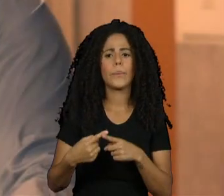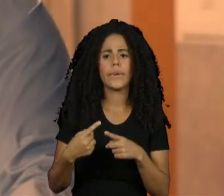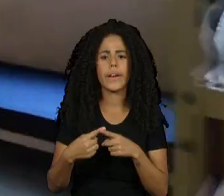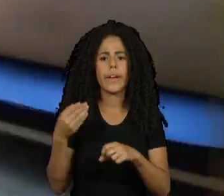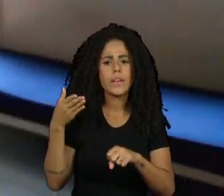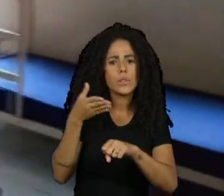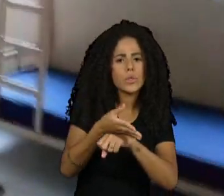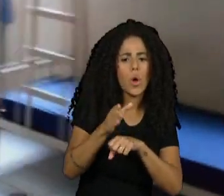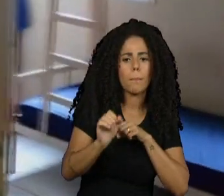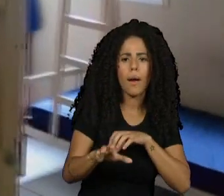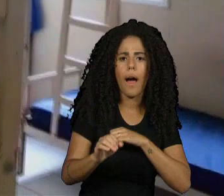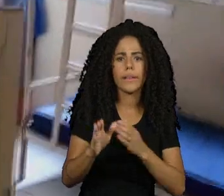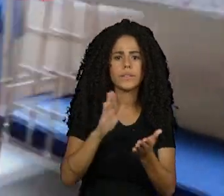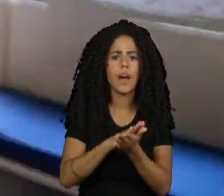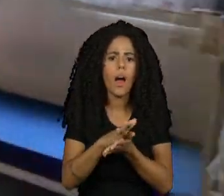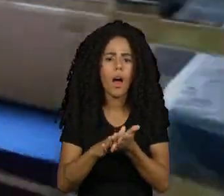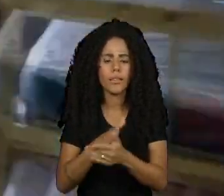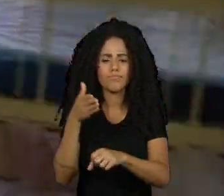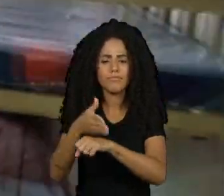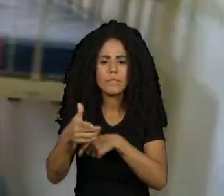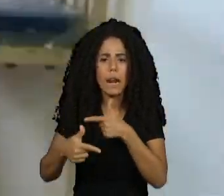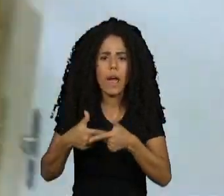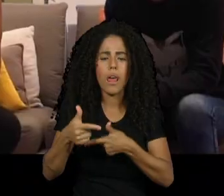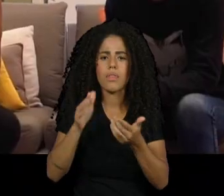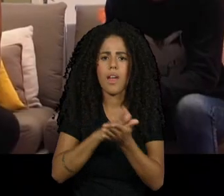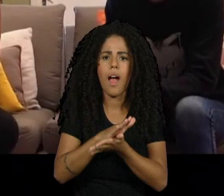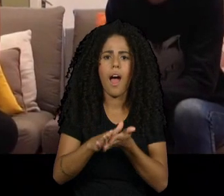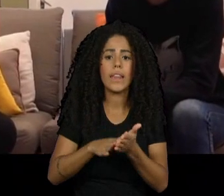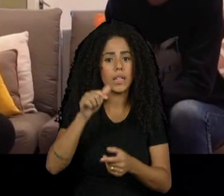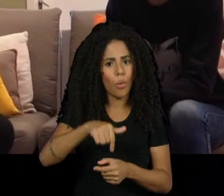o não acesso ao mercado de trabalho e, consequentemente, à moradia.